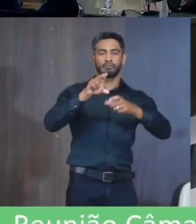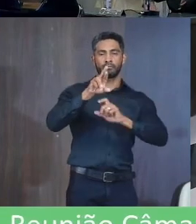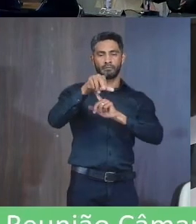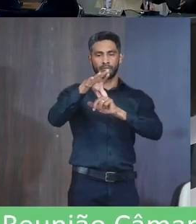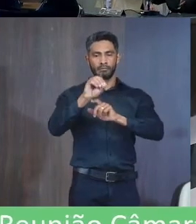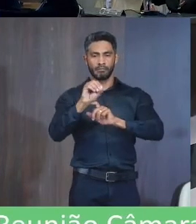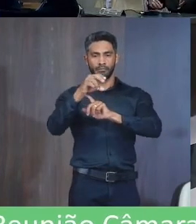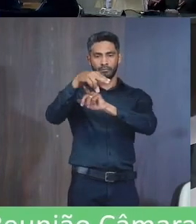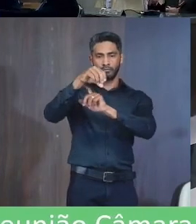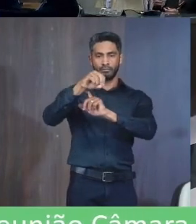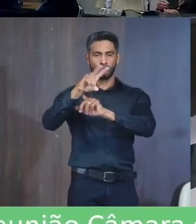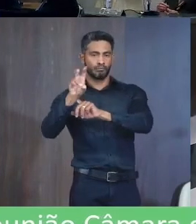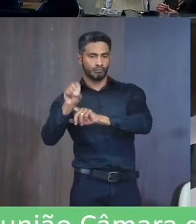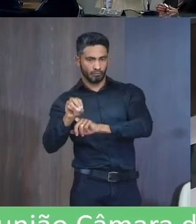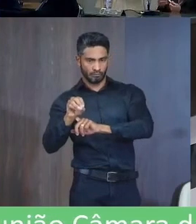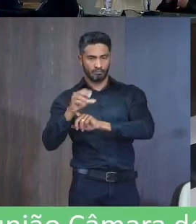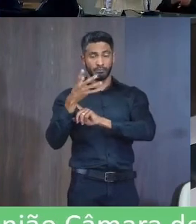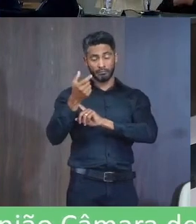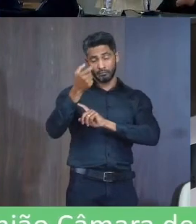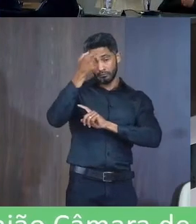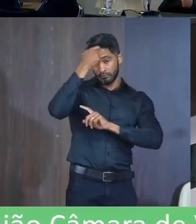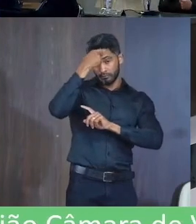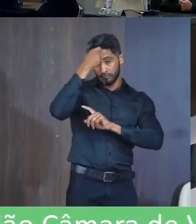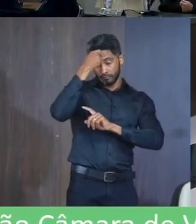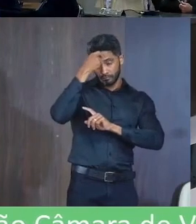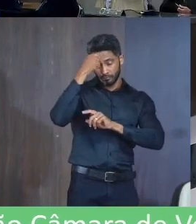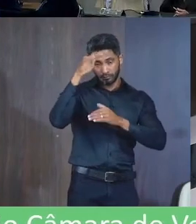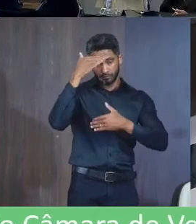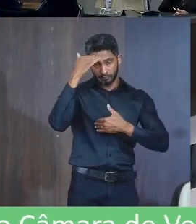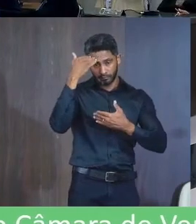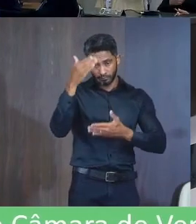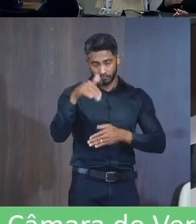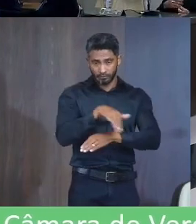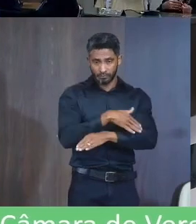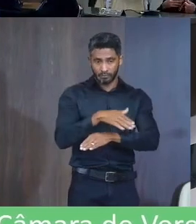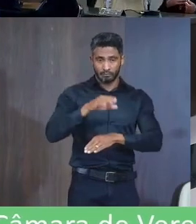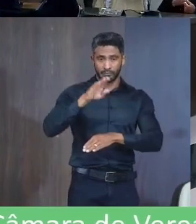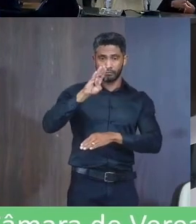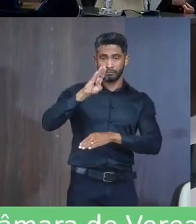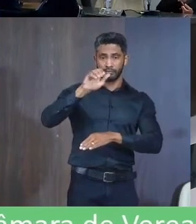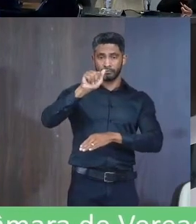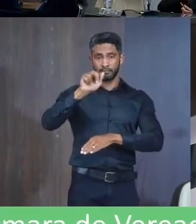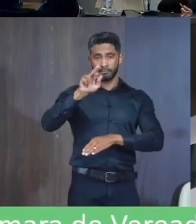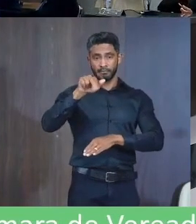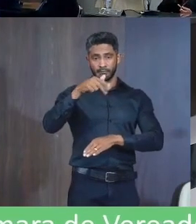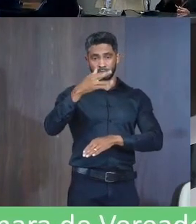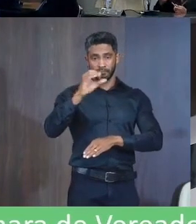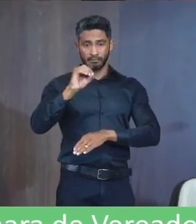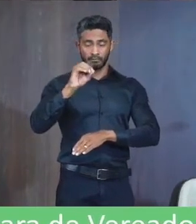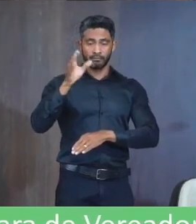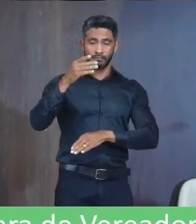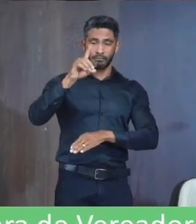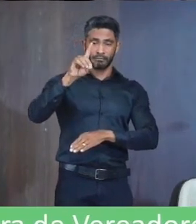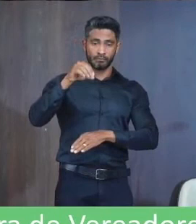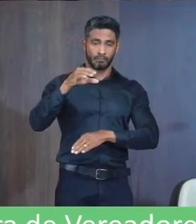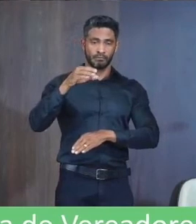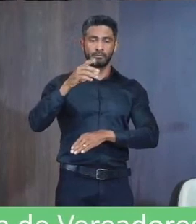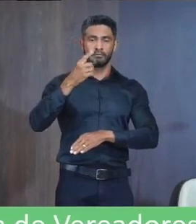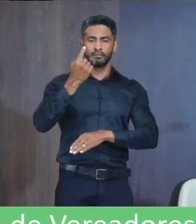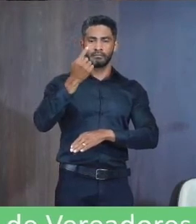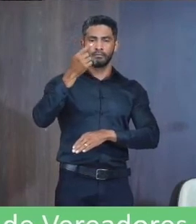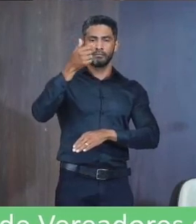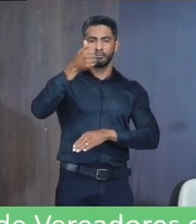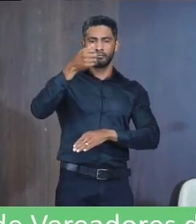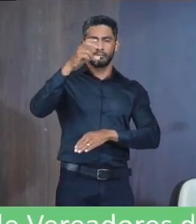Janaúba Requer da ciência Homenageado Endereço Rua Barão Do Rio Branco 1054 No bairro